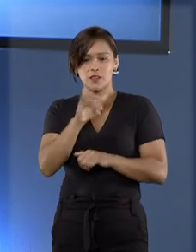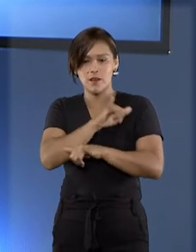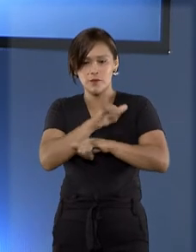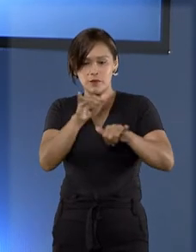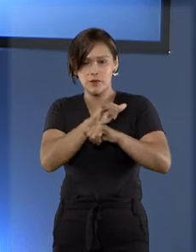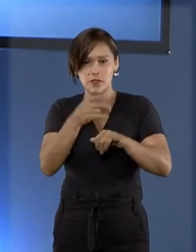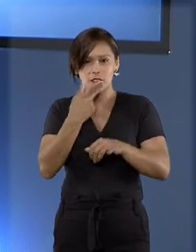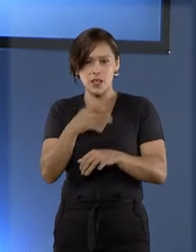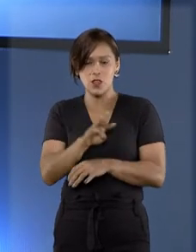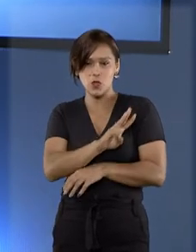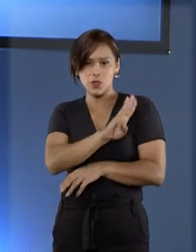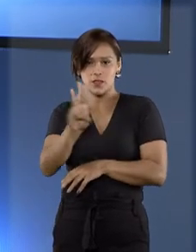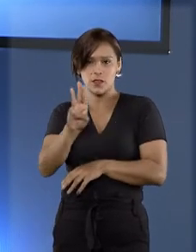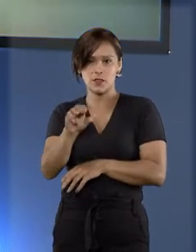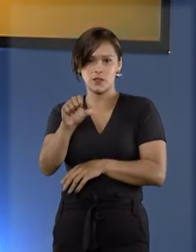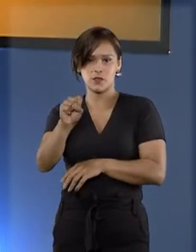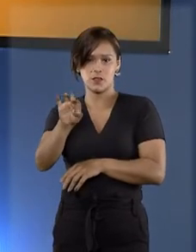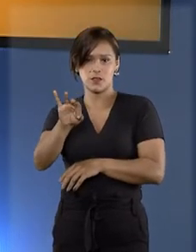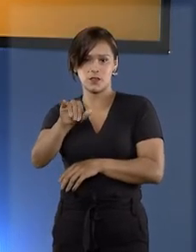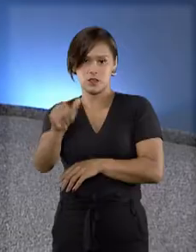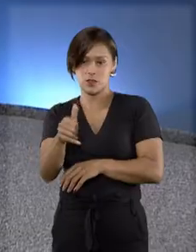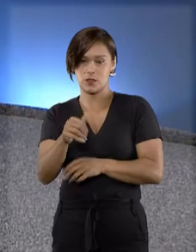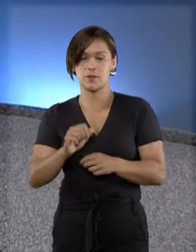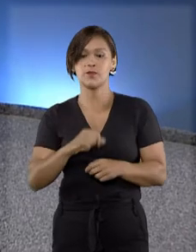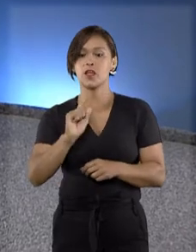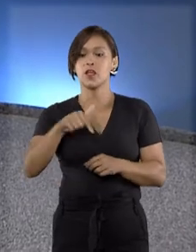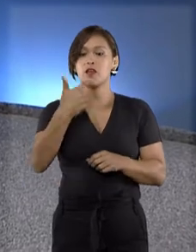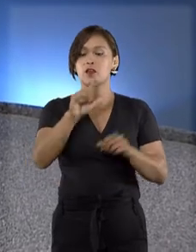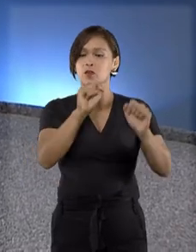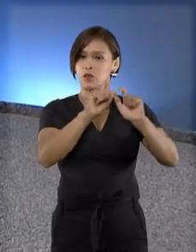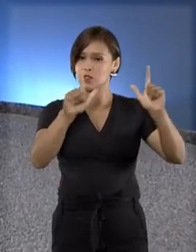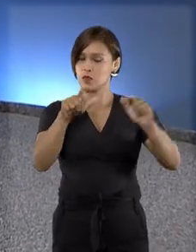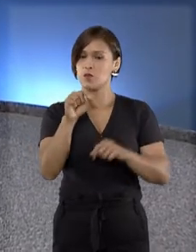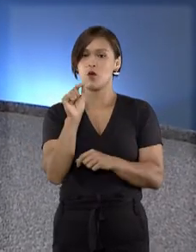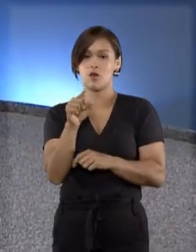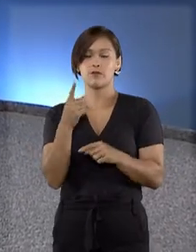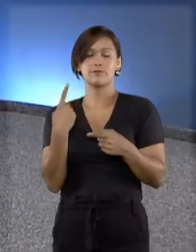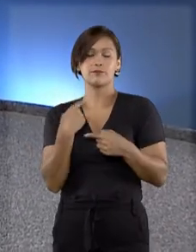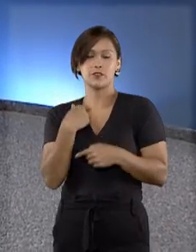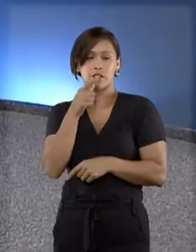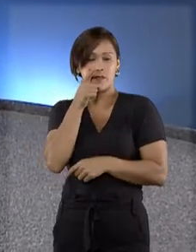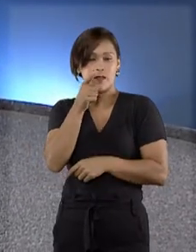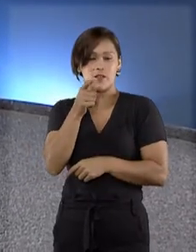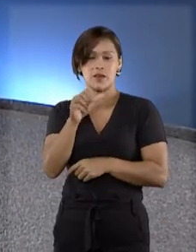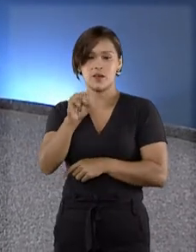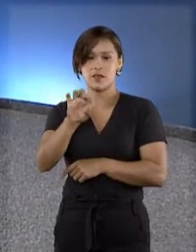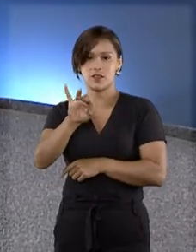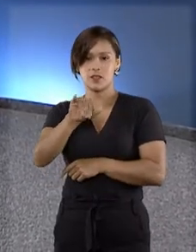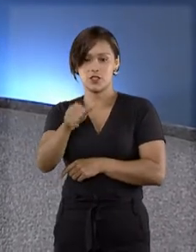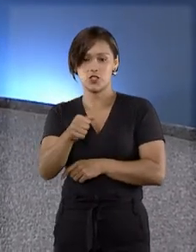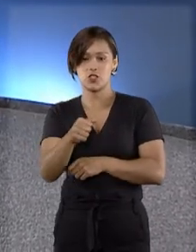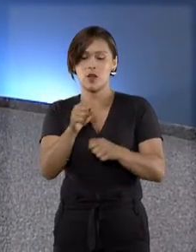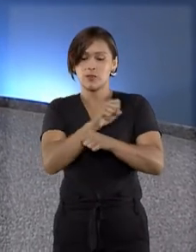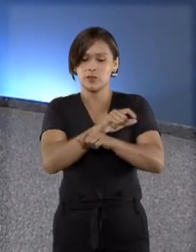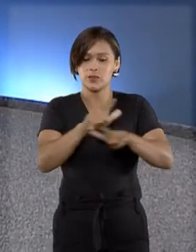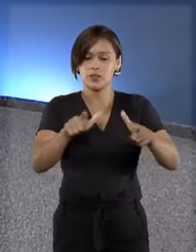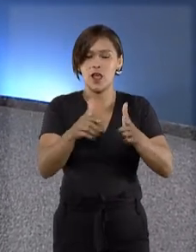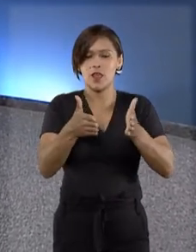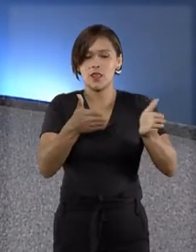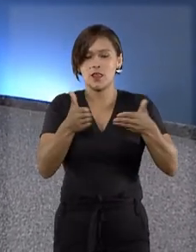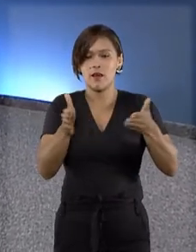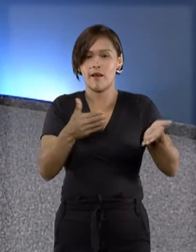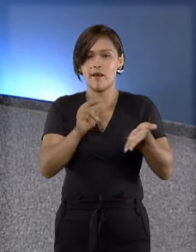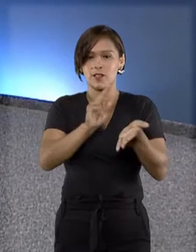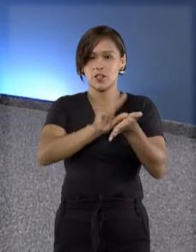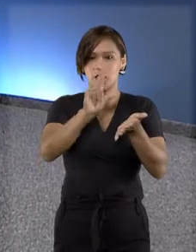ser conferidas no site do STJ. E no próximo bloco você vai ver. STJ lança coletânea